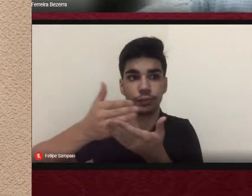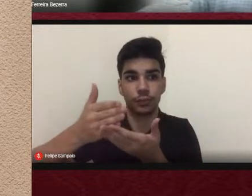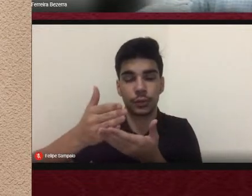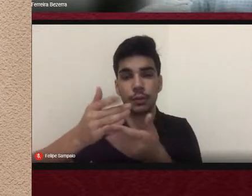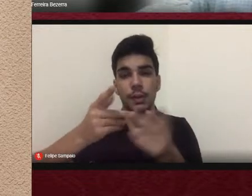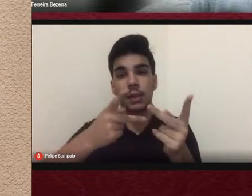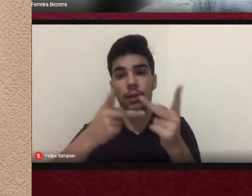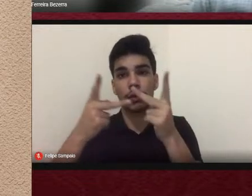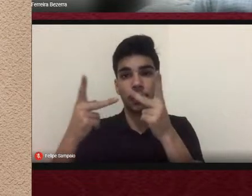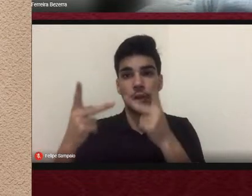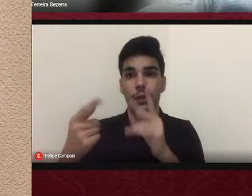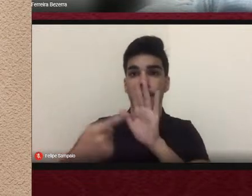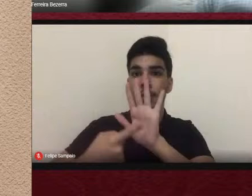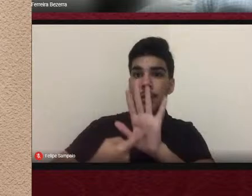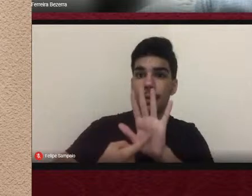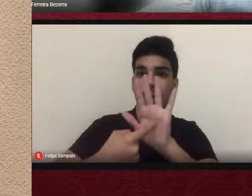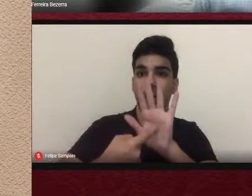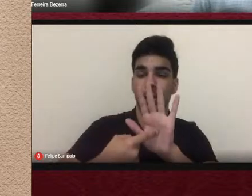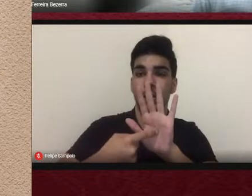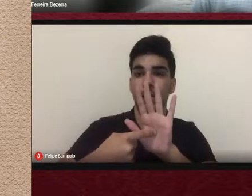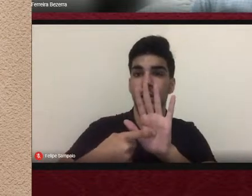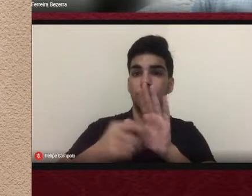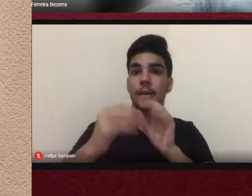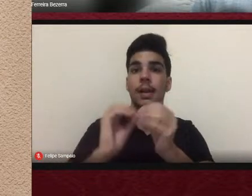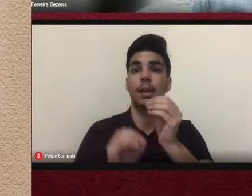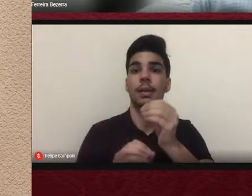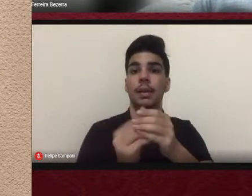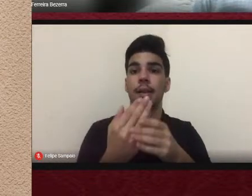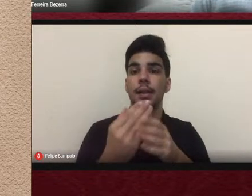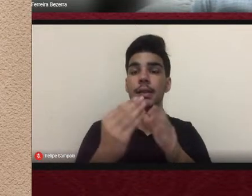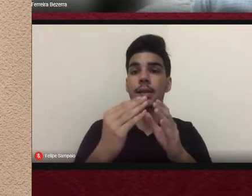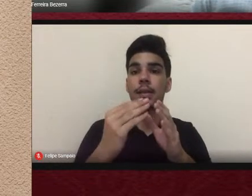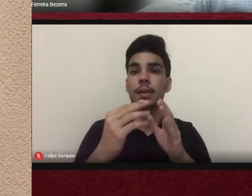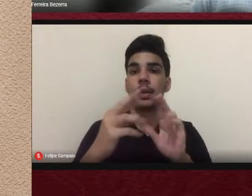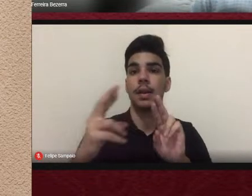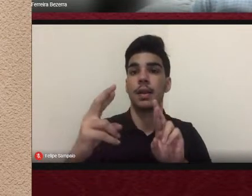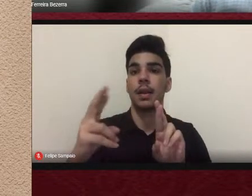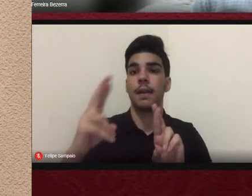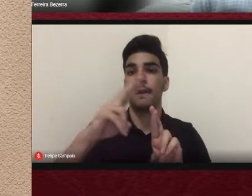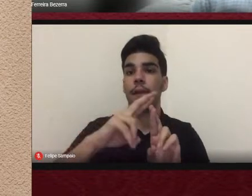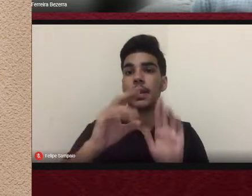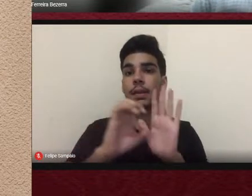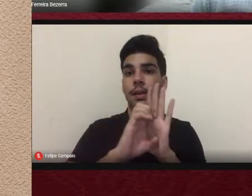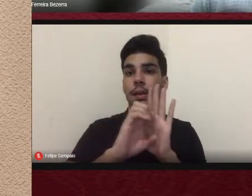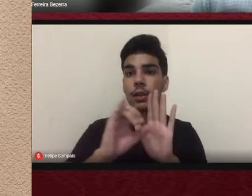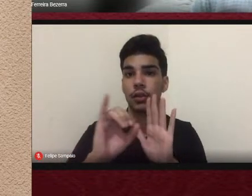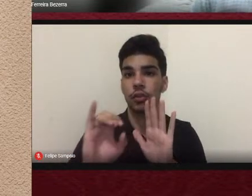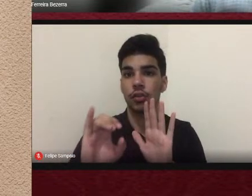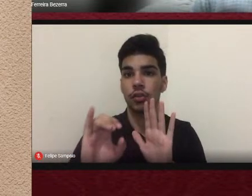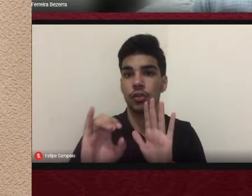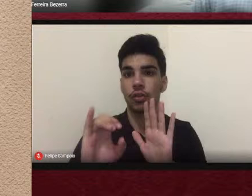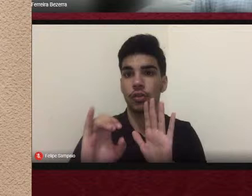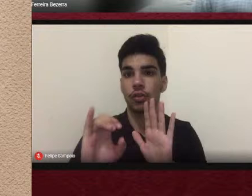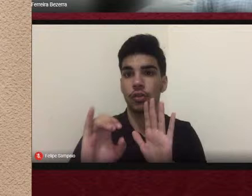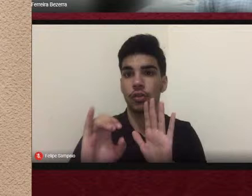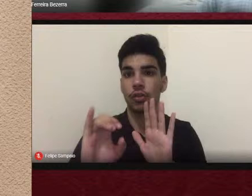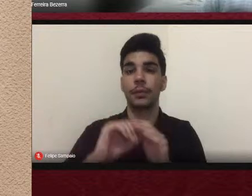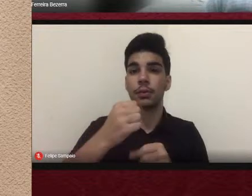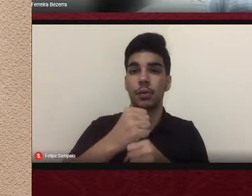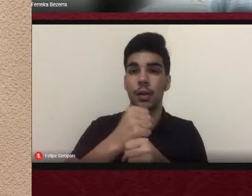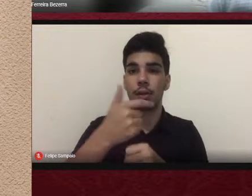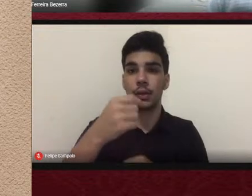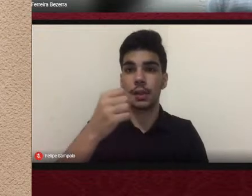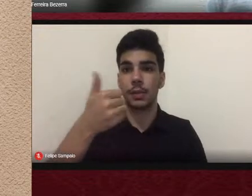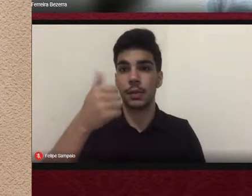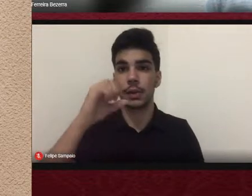apresentação das obras referentes ao edital 01-2018, foi um edital lançado pela